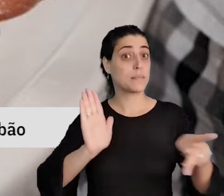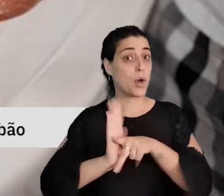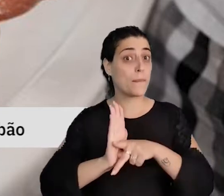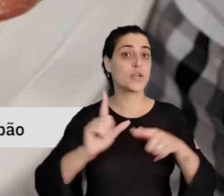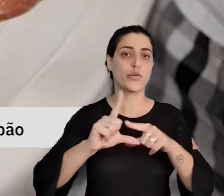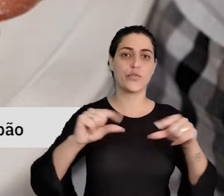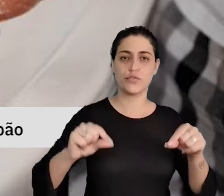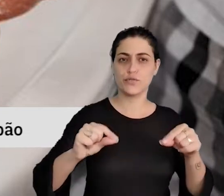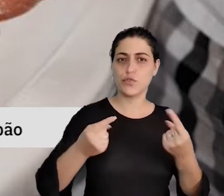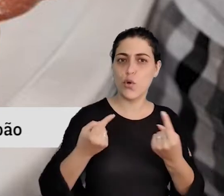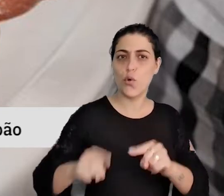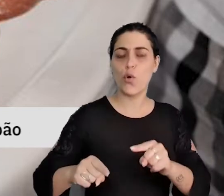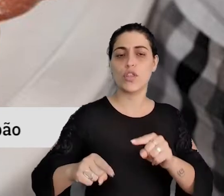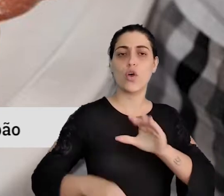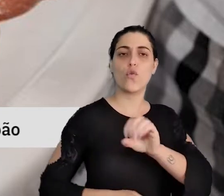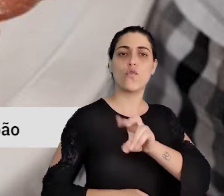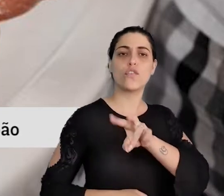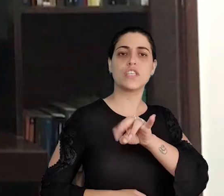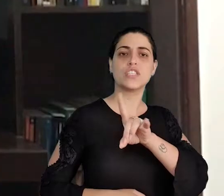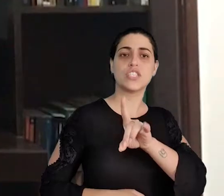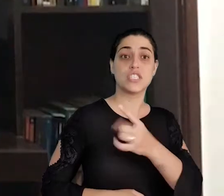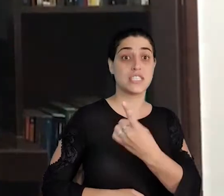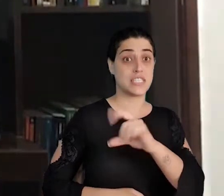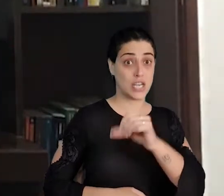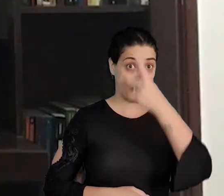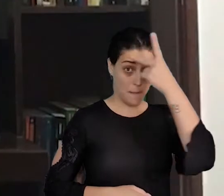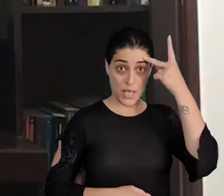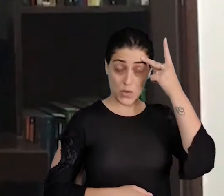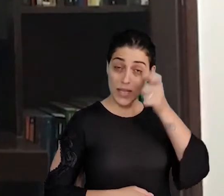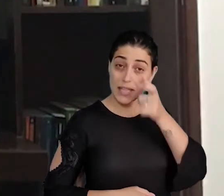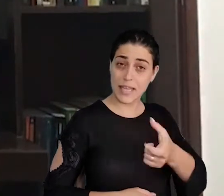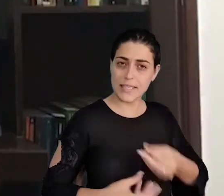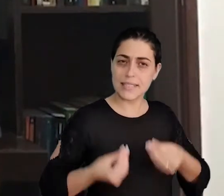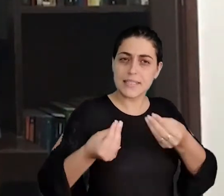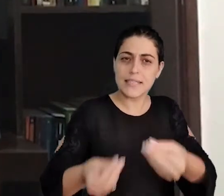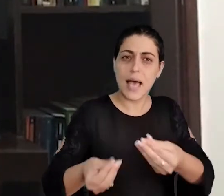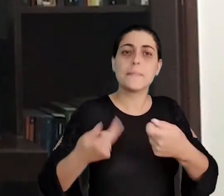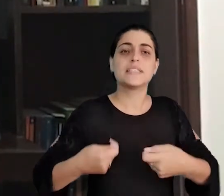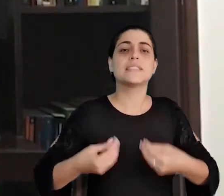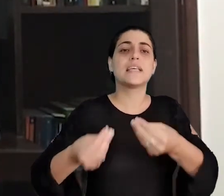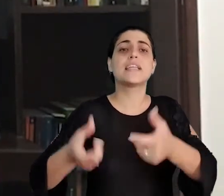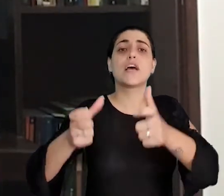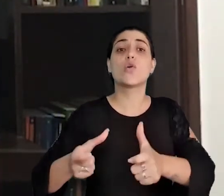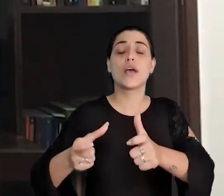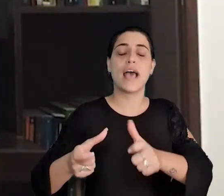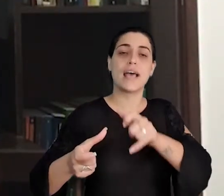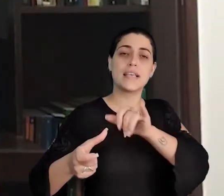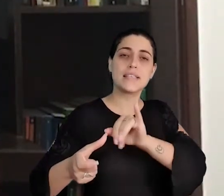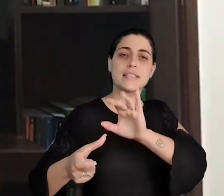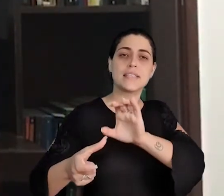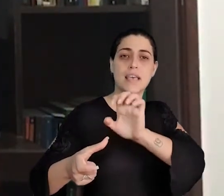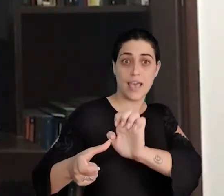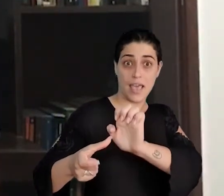Universidade no combate à pandemia da Covid-19. Os interessados em contribuir devem entregar o material no Instituto de Ciências